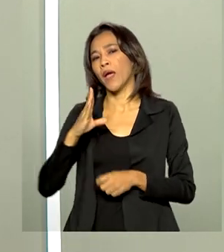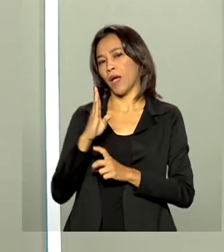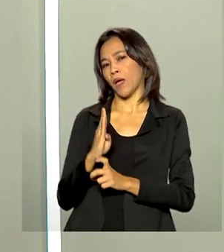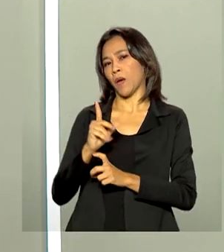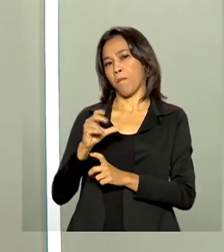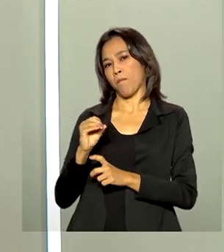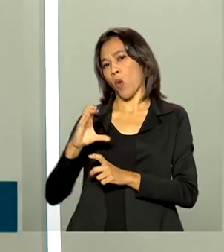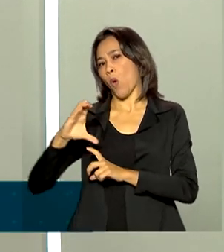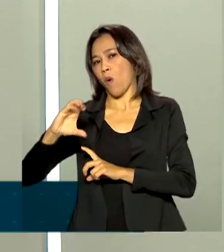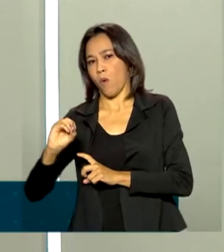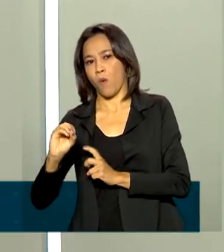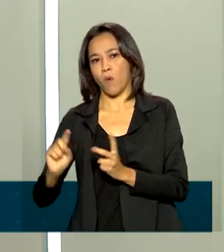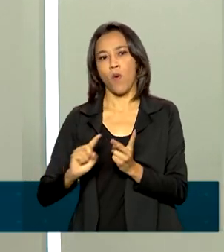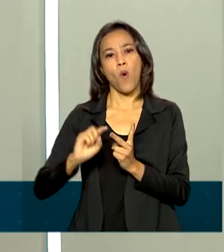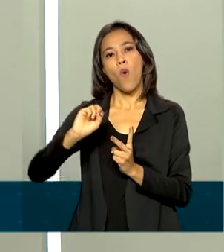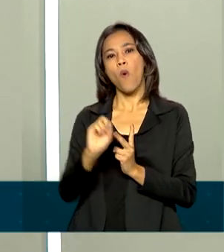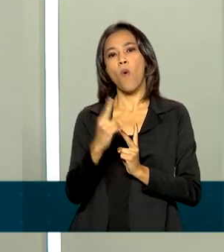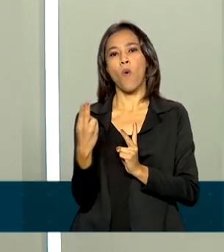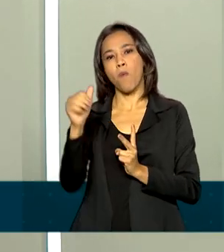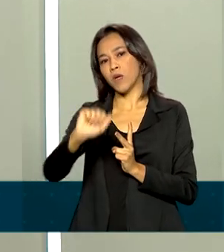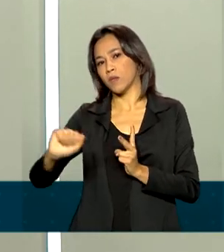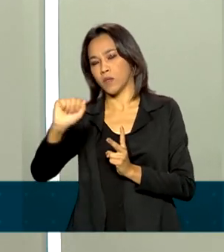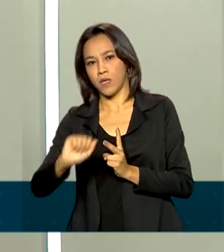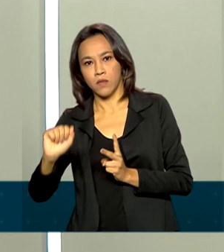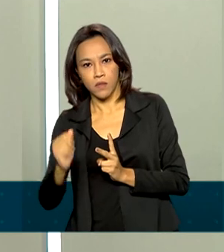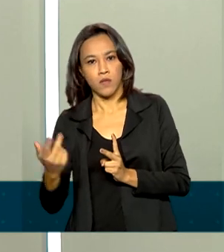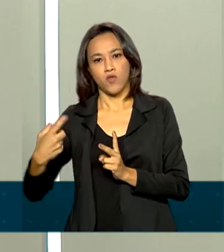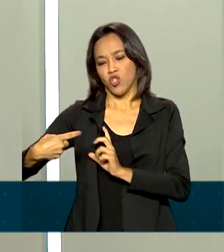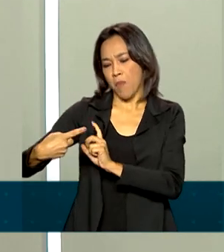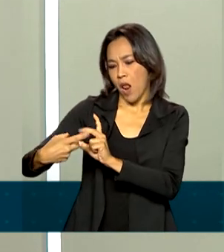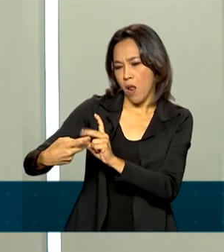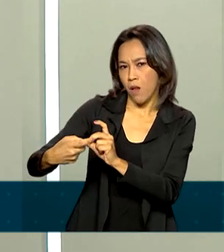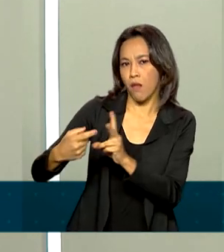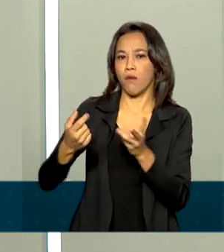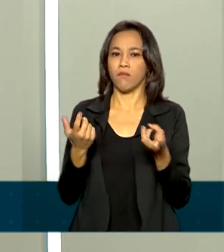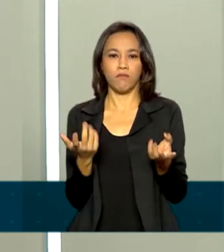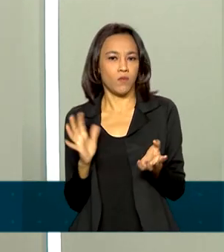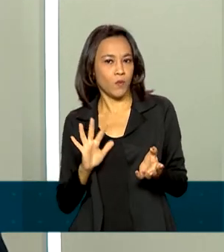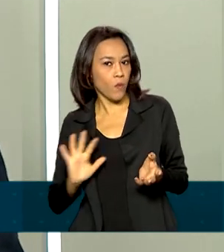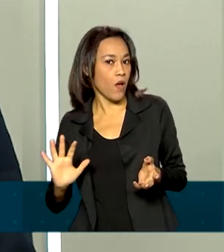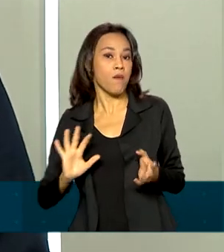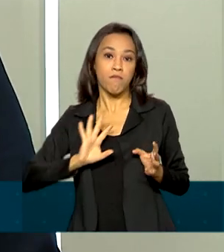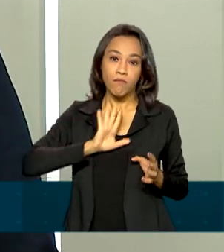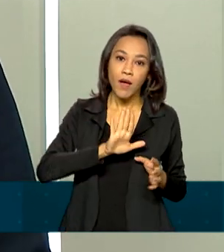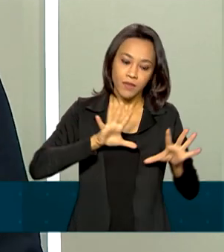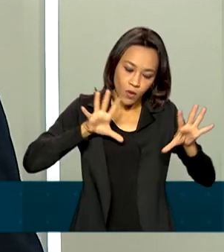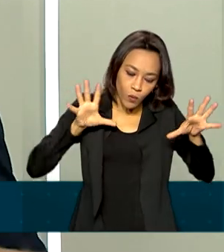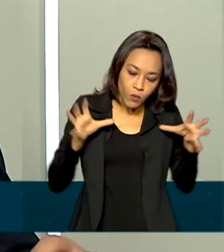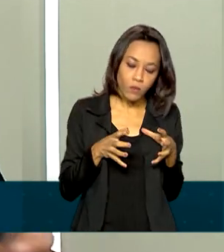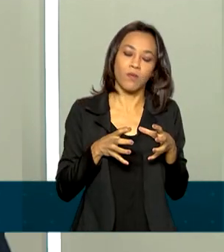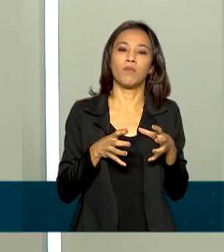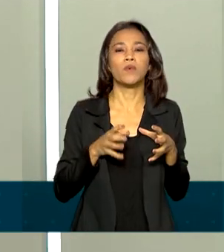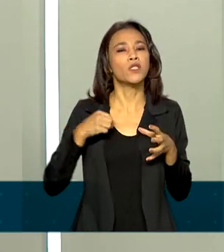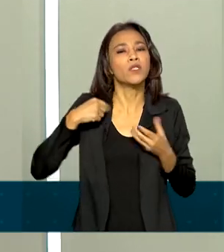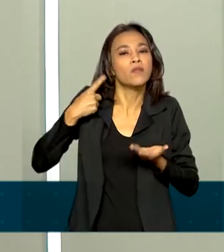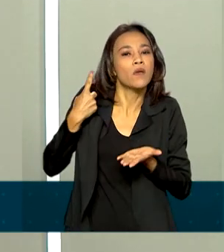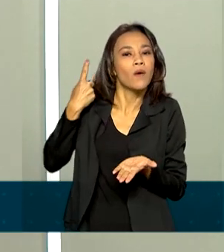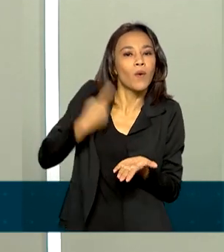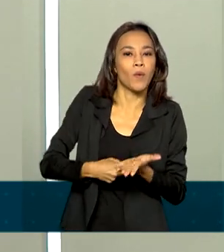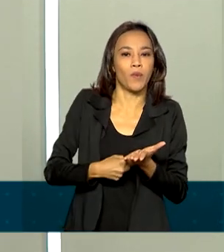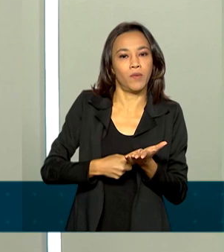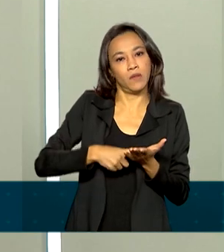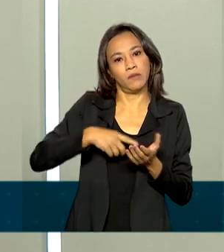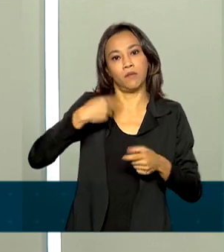ou uma associação formal de comércio, ou livre comércio, ou união doaneira. Mas apenas uma aliança